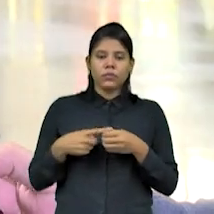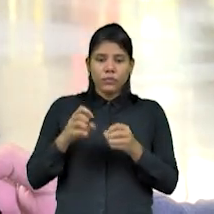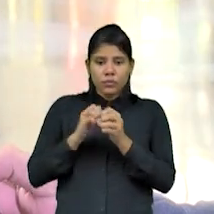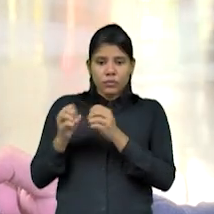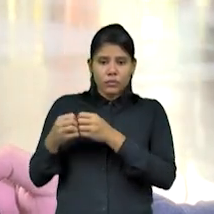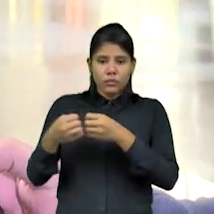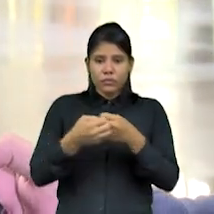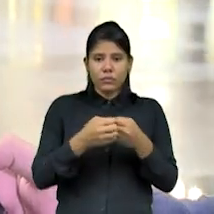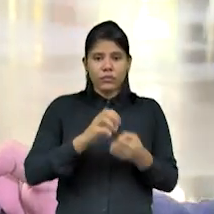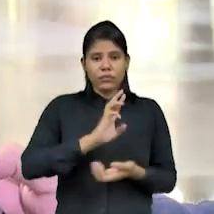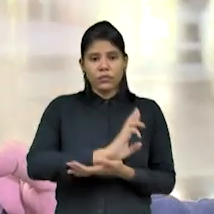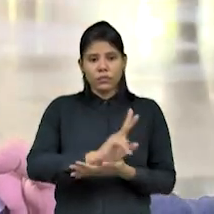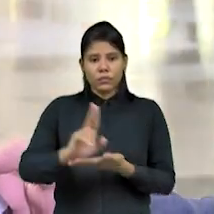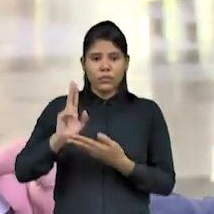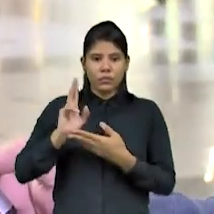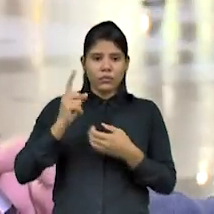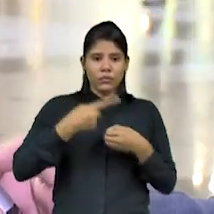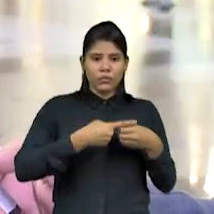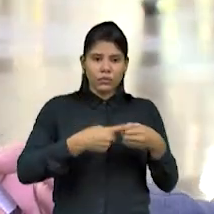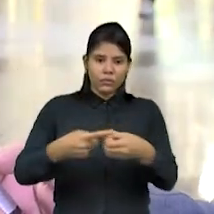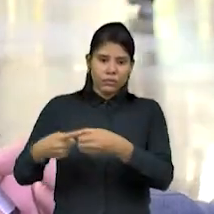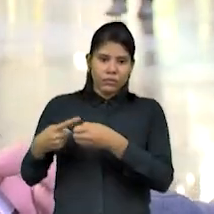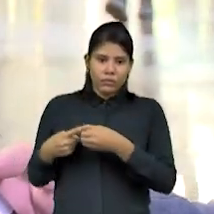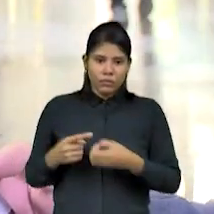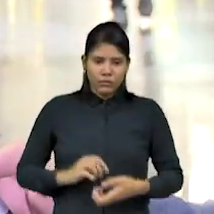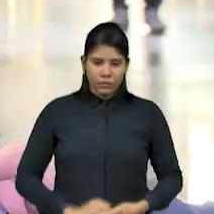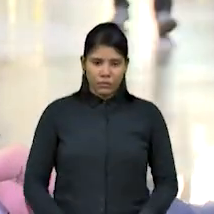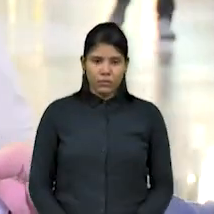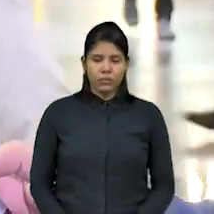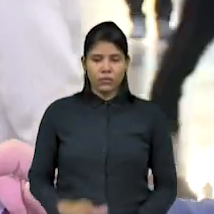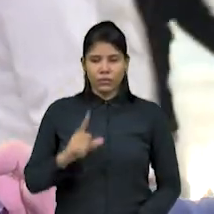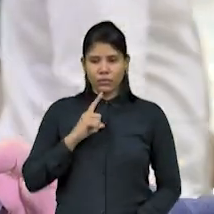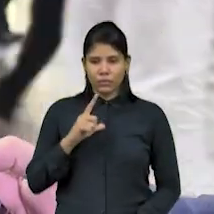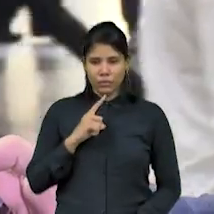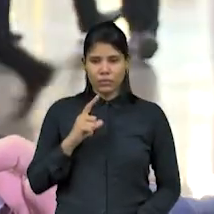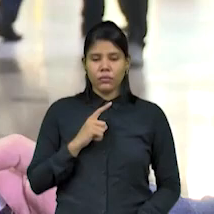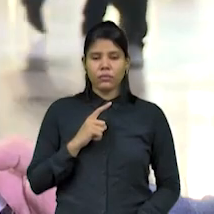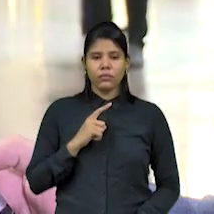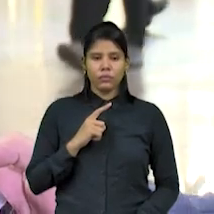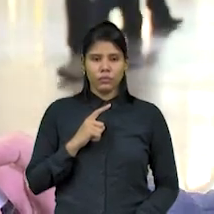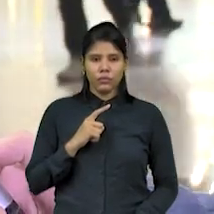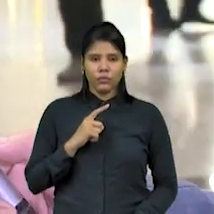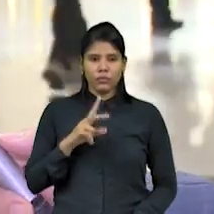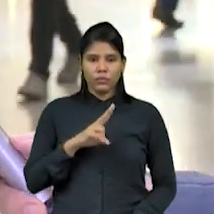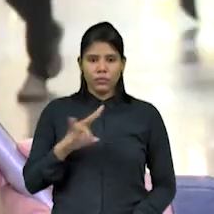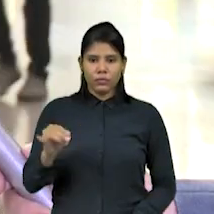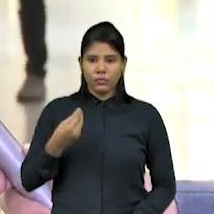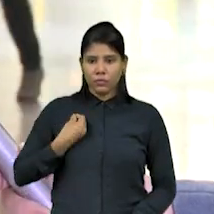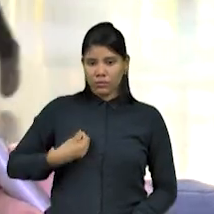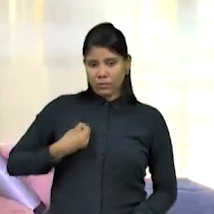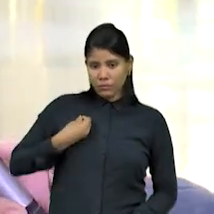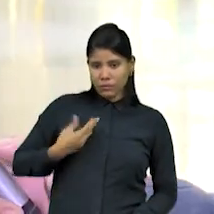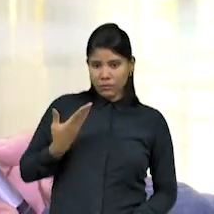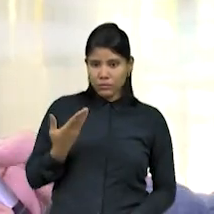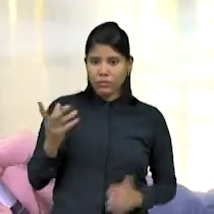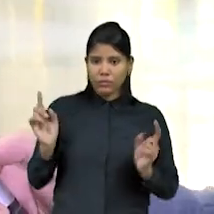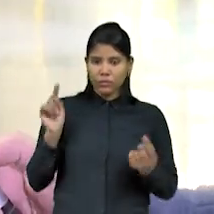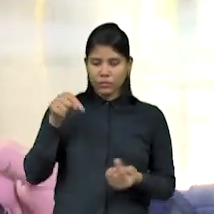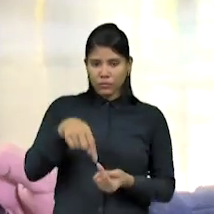municípios, Itaitinga, Eusébio, Aquiraz, Chorozinho, Pacatuba, Pacajus, elas estarão lá com o objetivo de